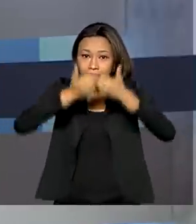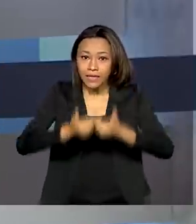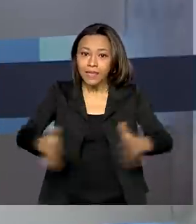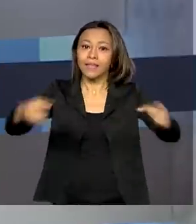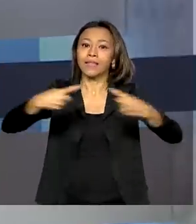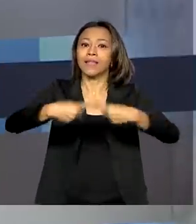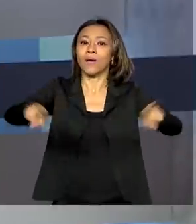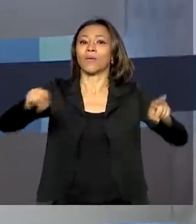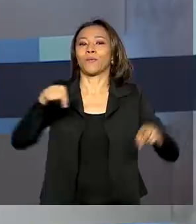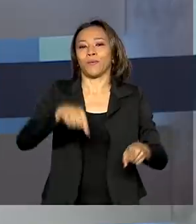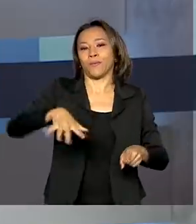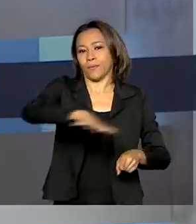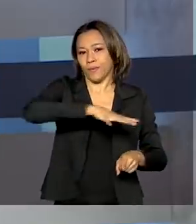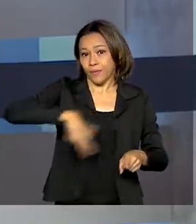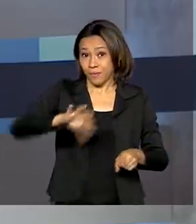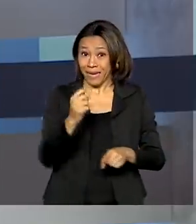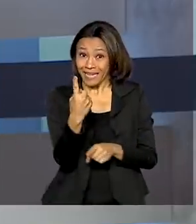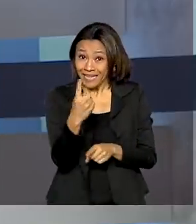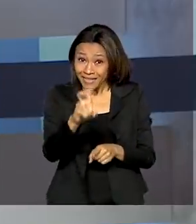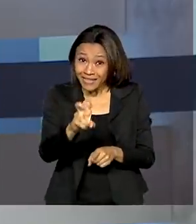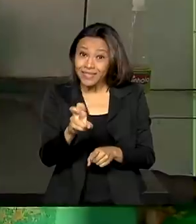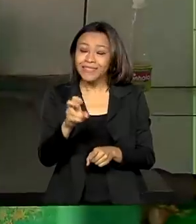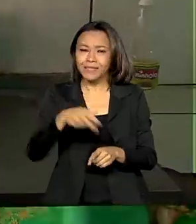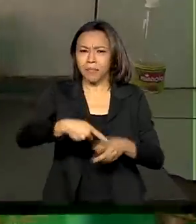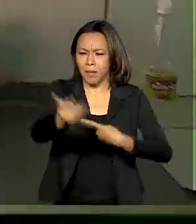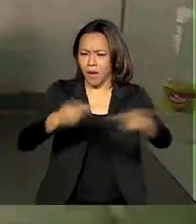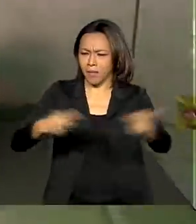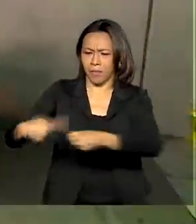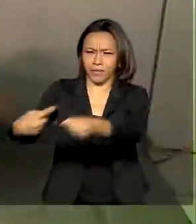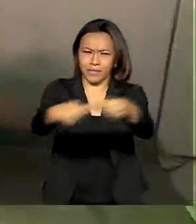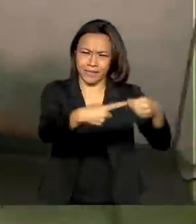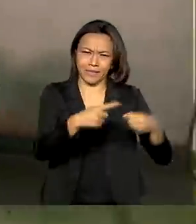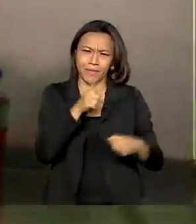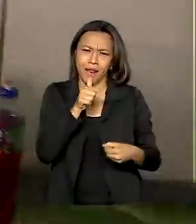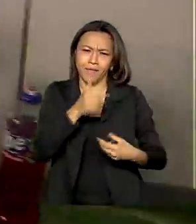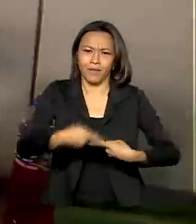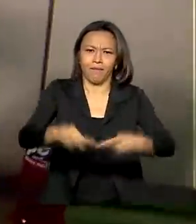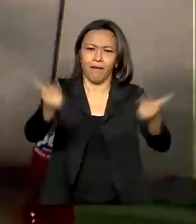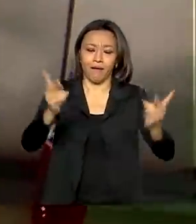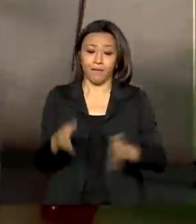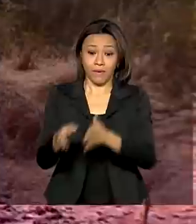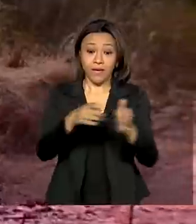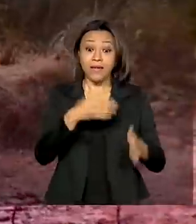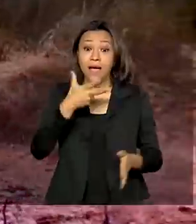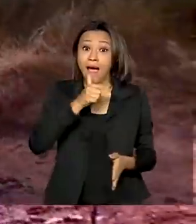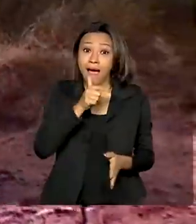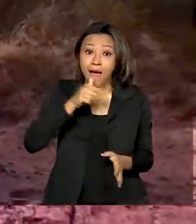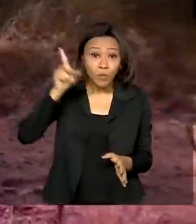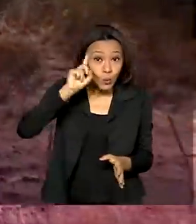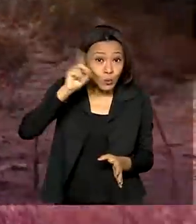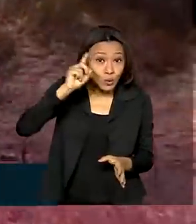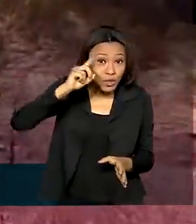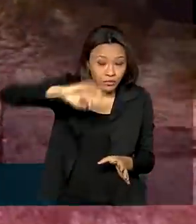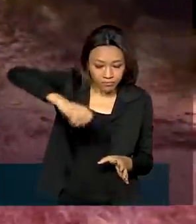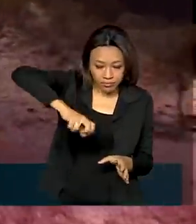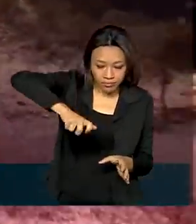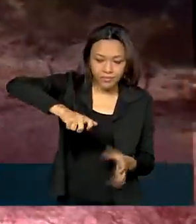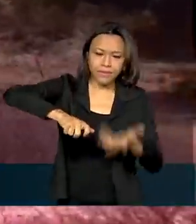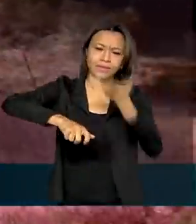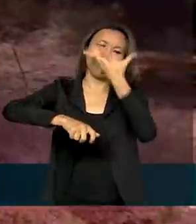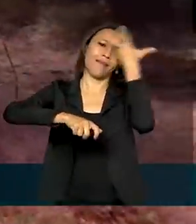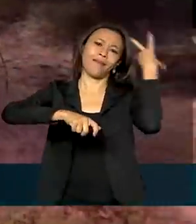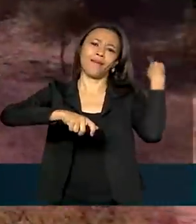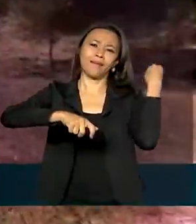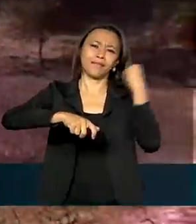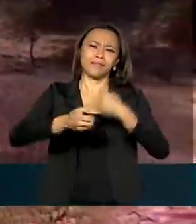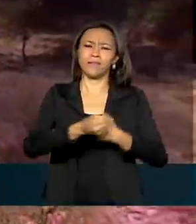para 15 municípios do sertão. Quem tem água na torneira todo dia até se esquece das dificuldades